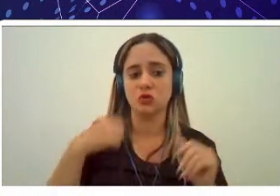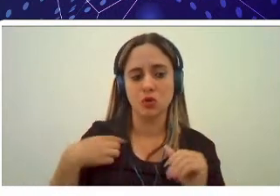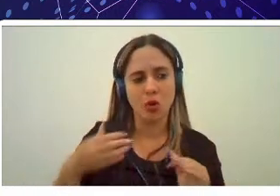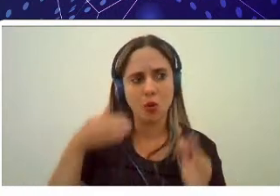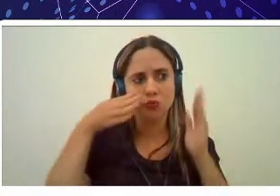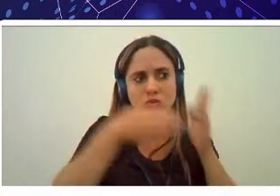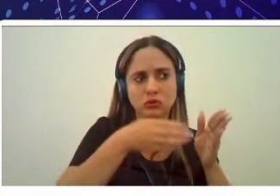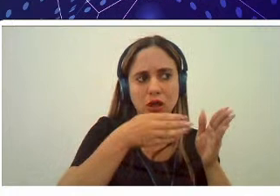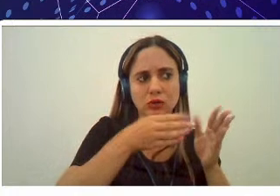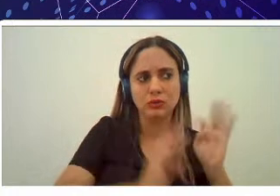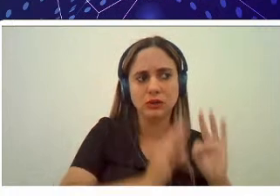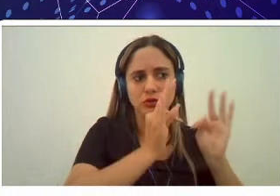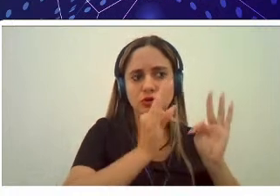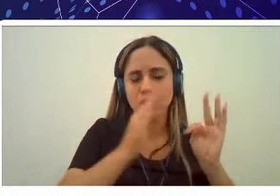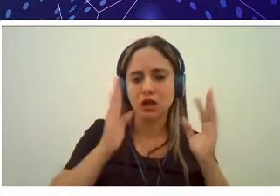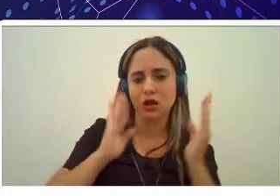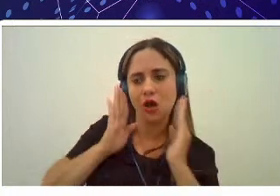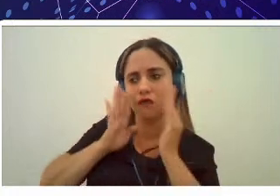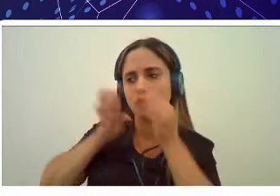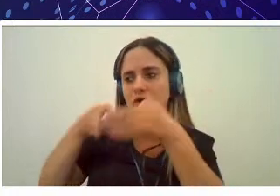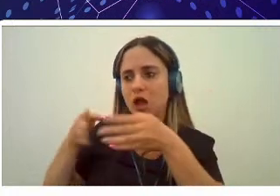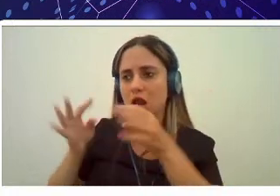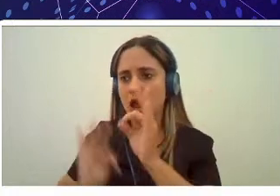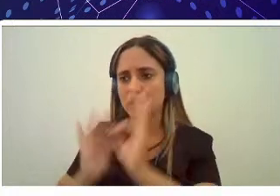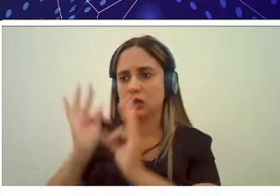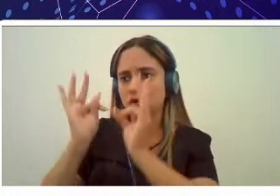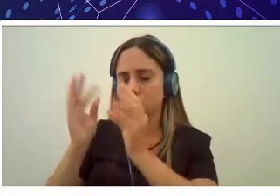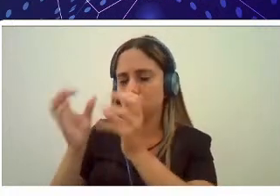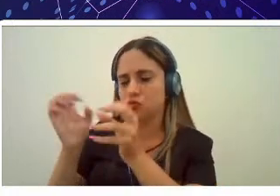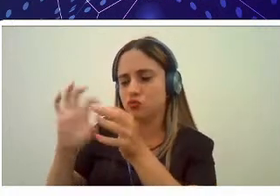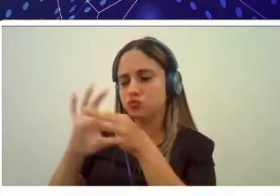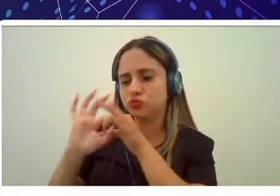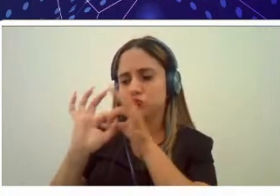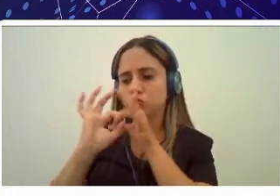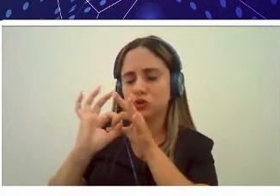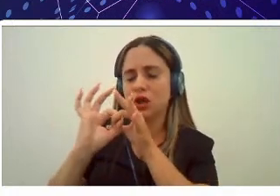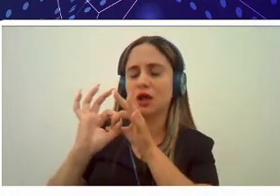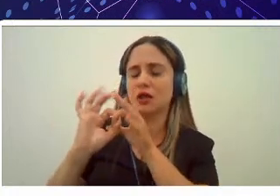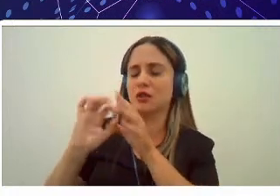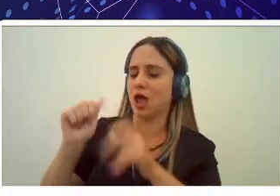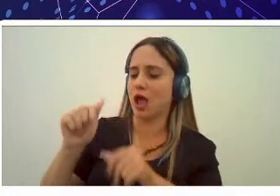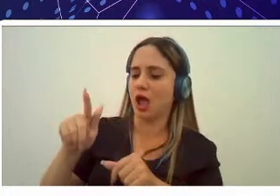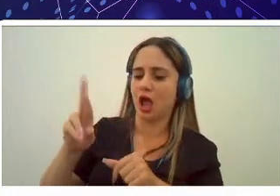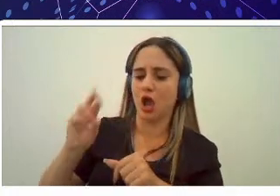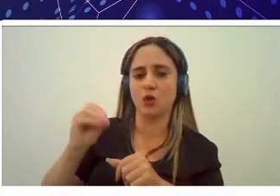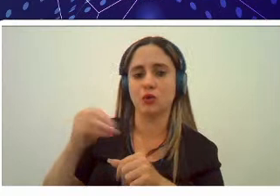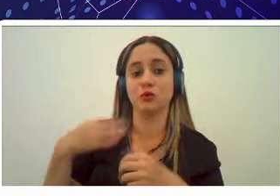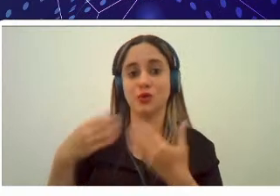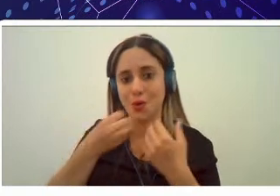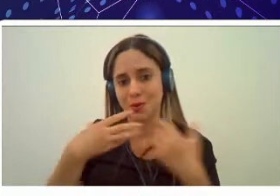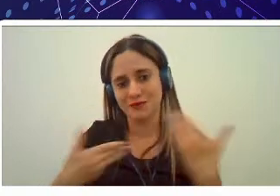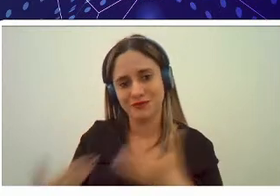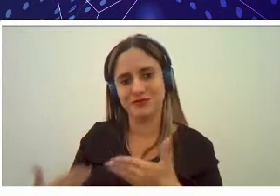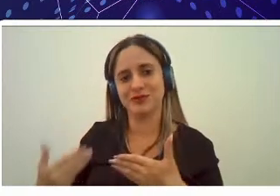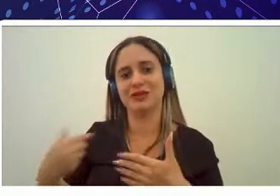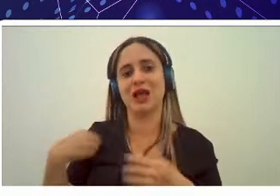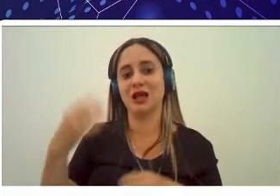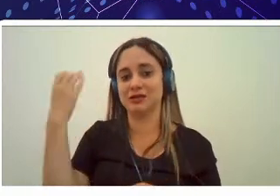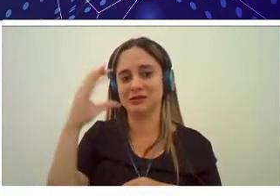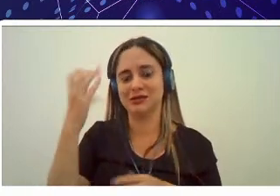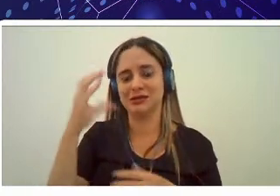elas estão voltadas para a área de tecnologia associada ao agronegócio então sejam bem-vindos aos cursos de ciências agrárias